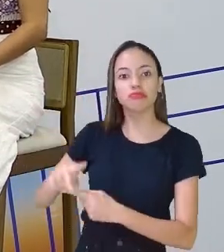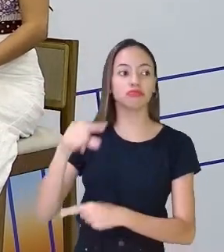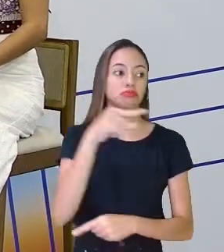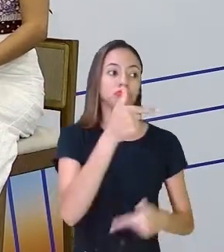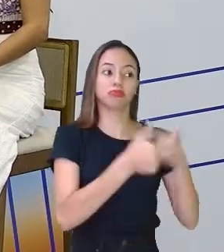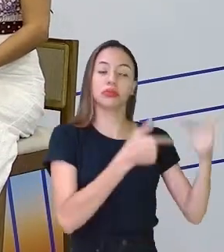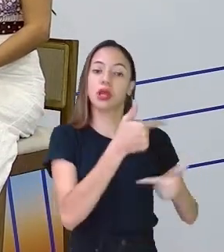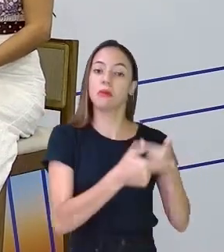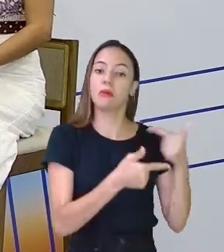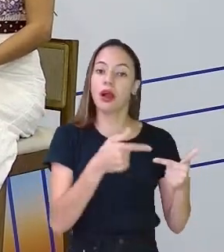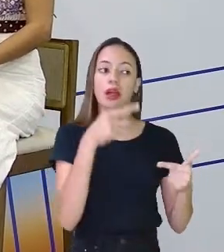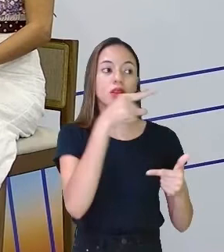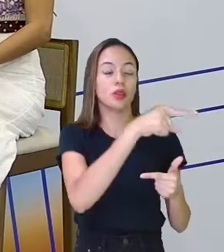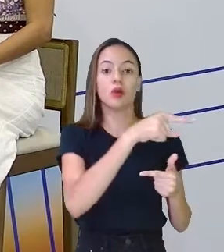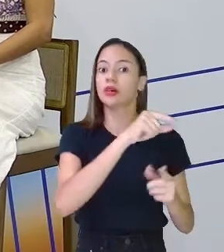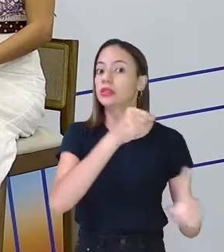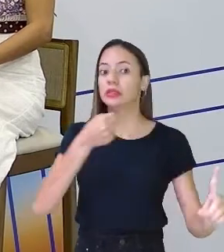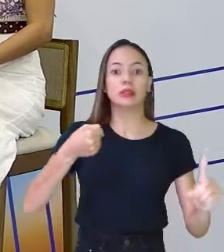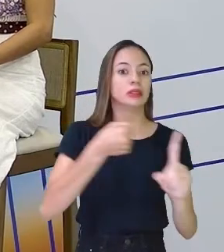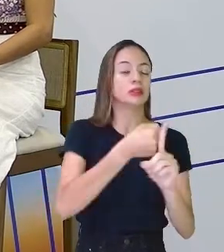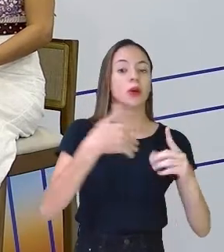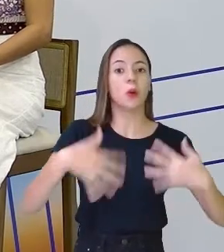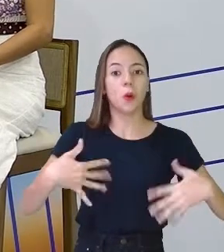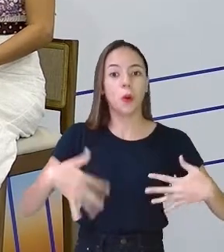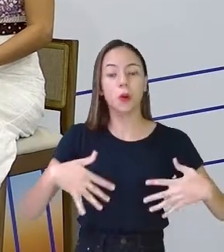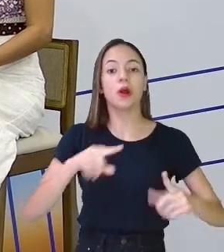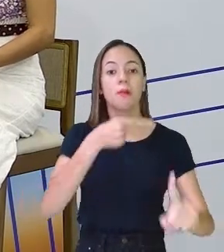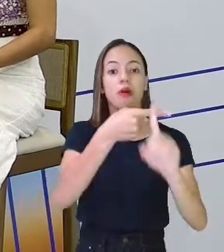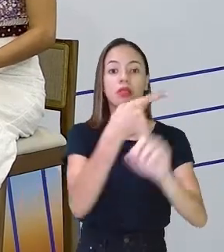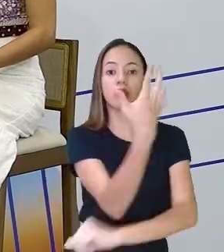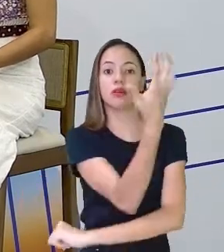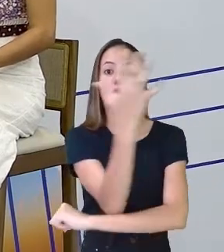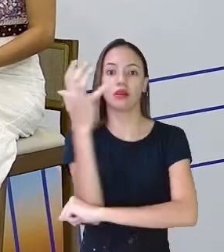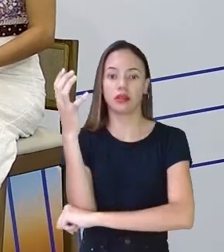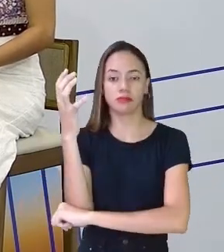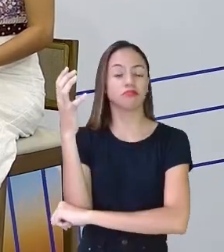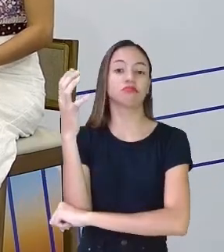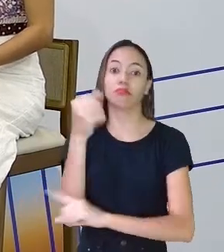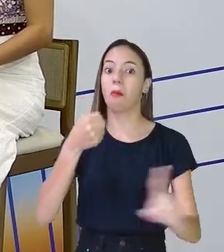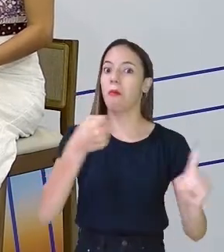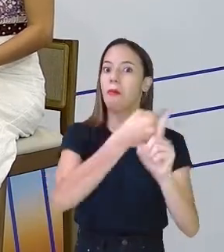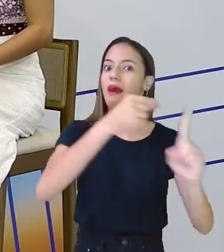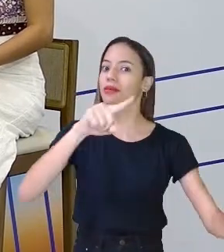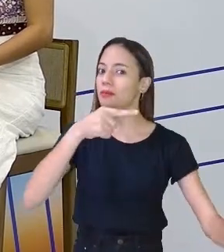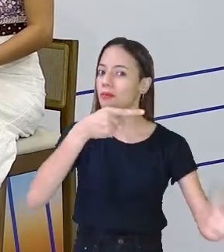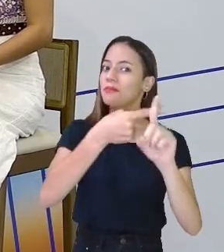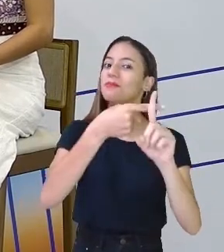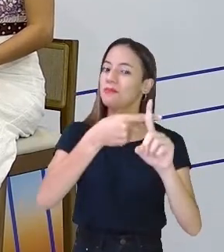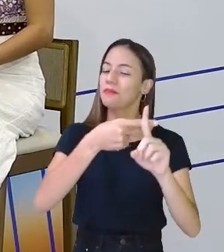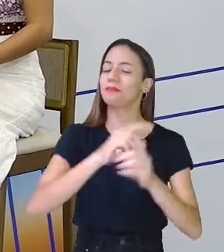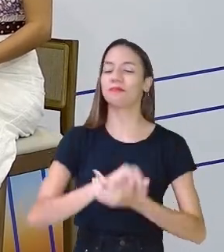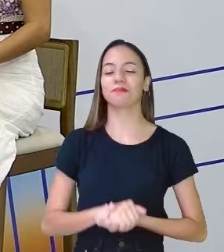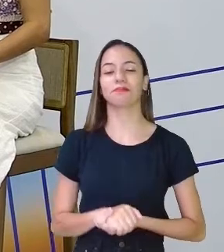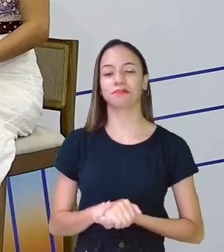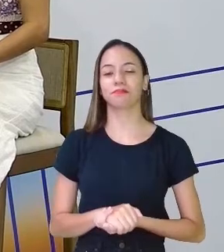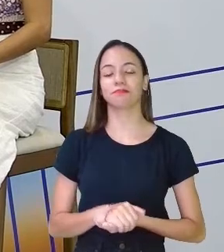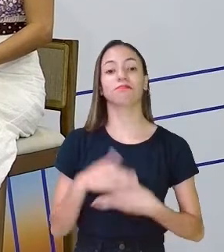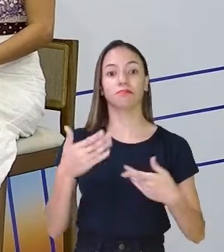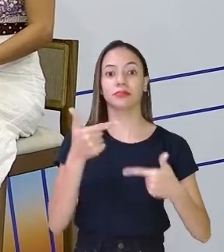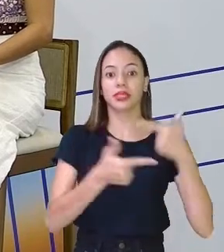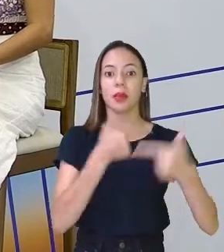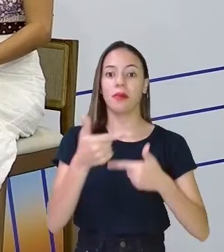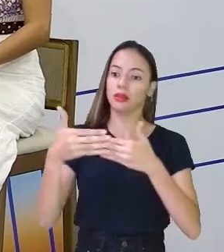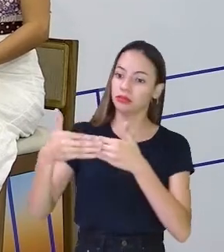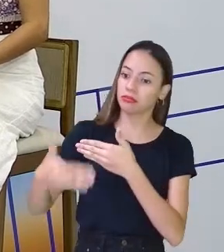um trabalho, gente, que gerou impacto na natureza. Vale salientar que foi um impacto positivo. E a partir desse